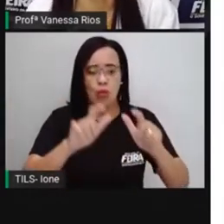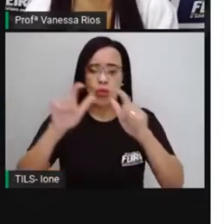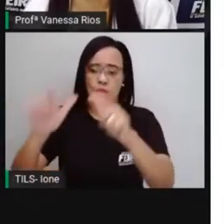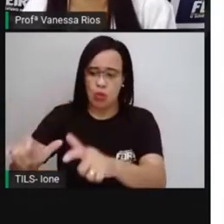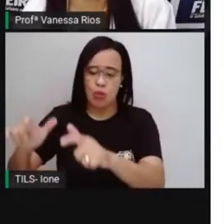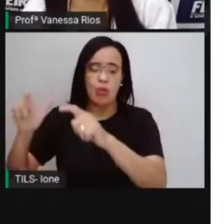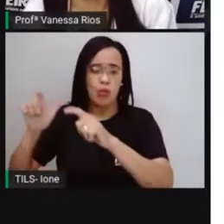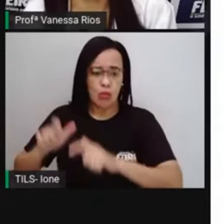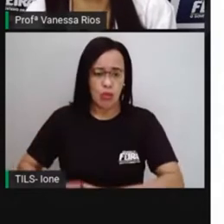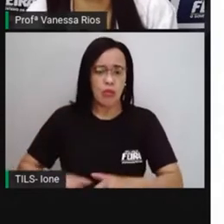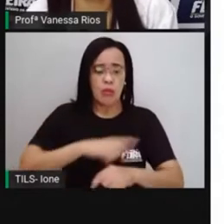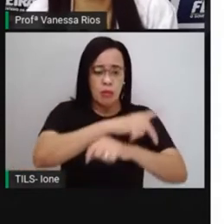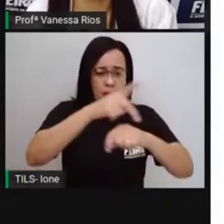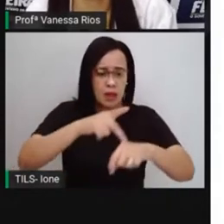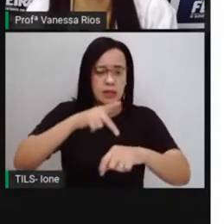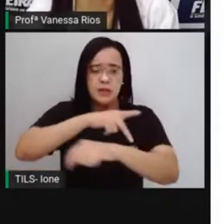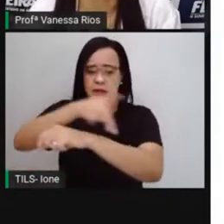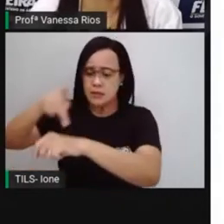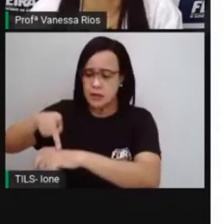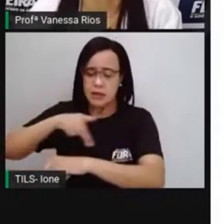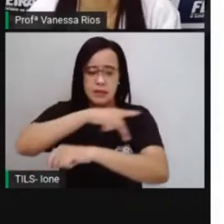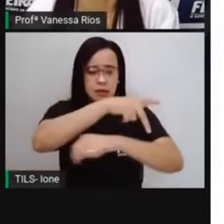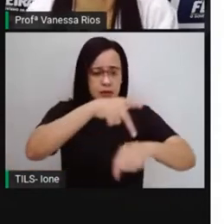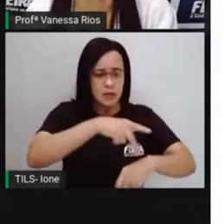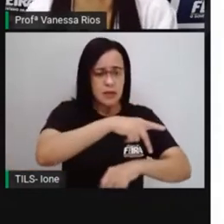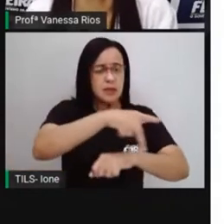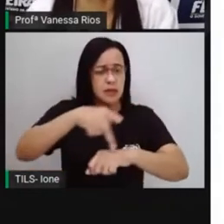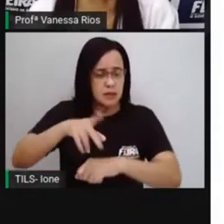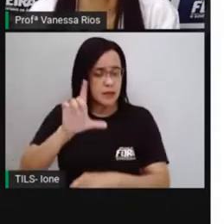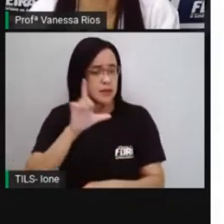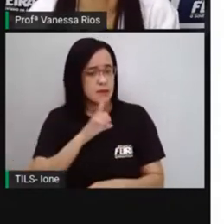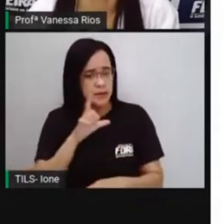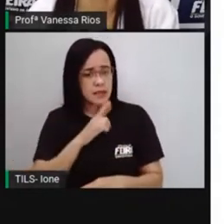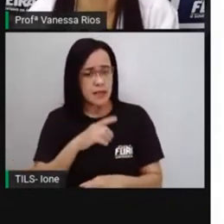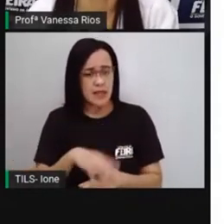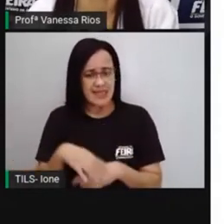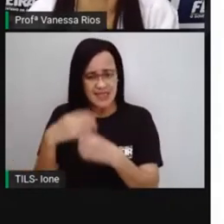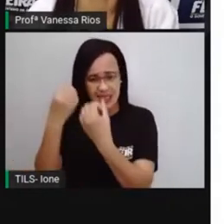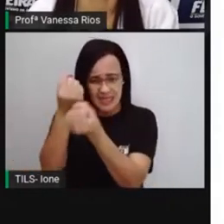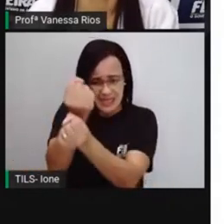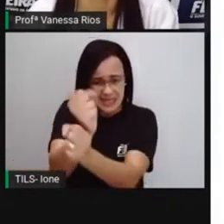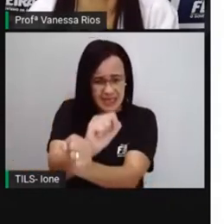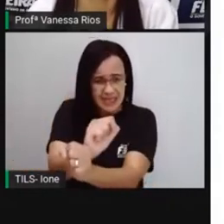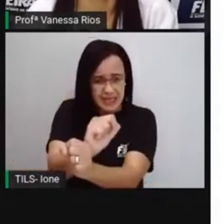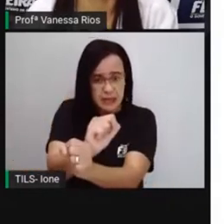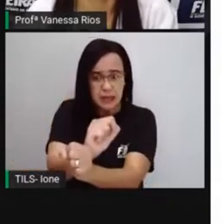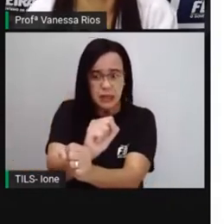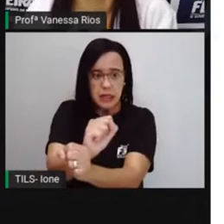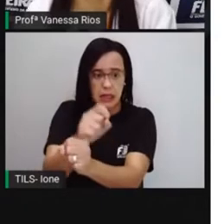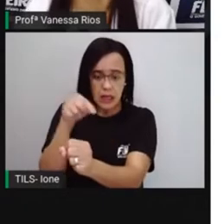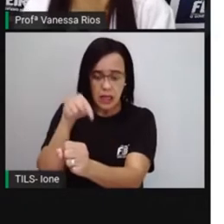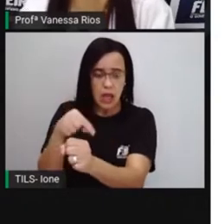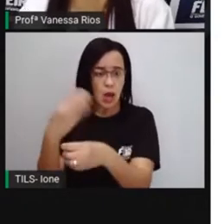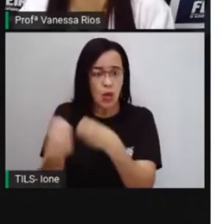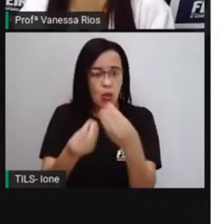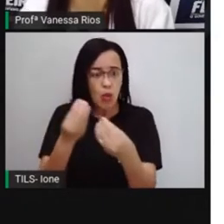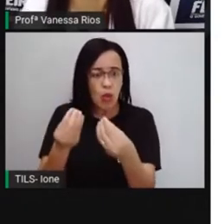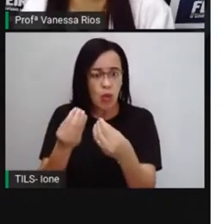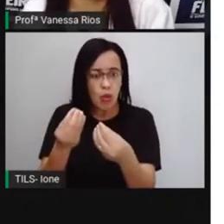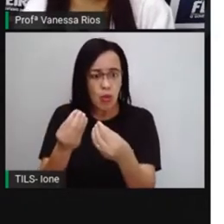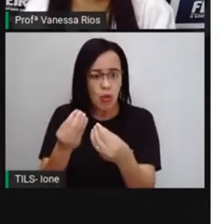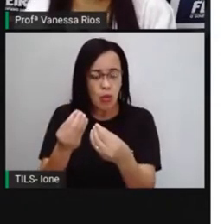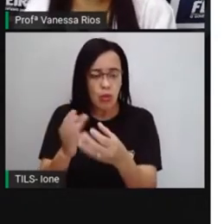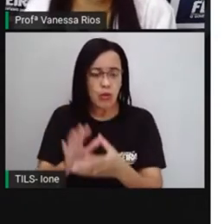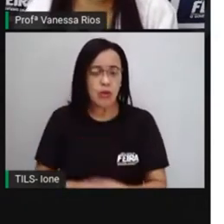de outros países. E aí esse processo de escravização começou, então, a fazer parte aí de um outro